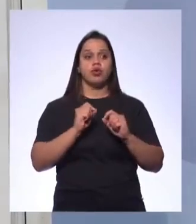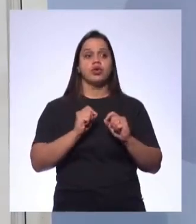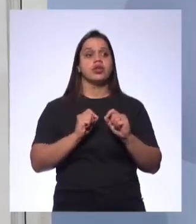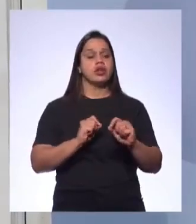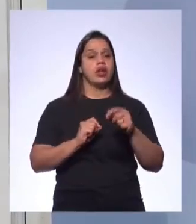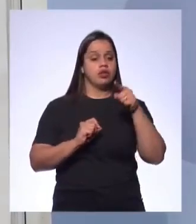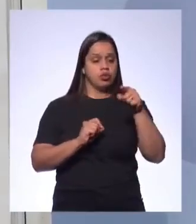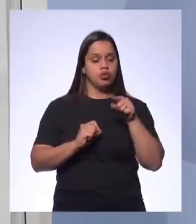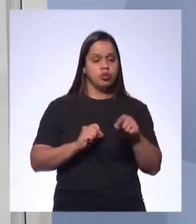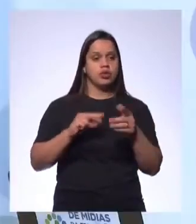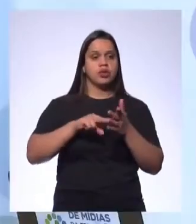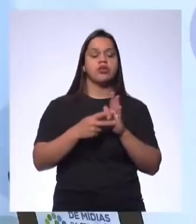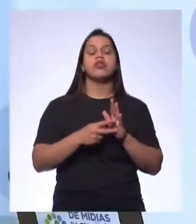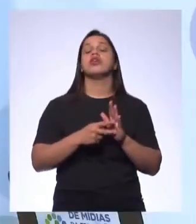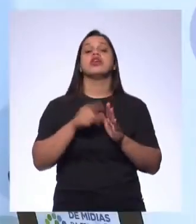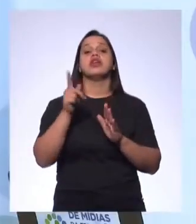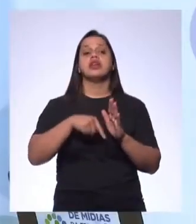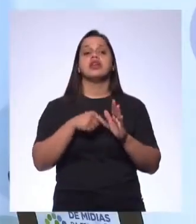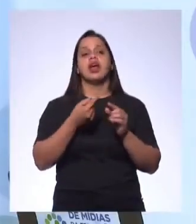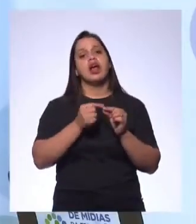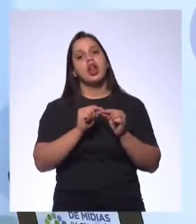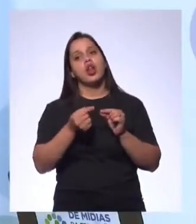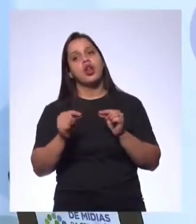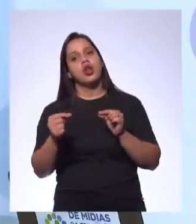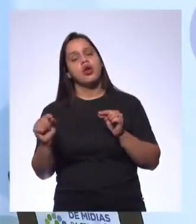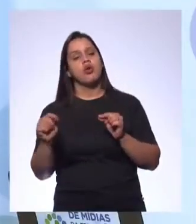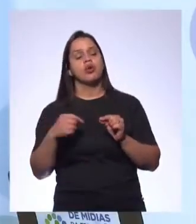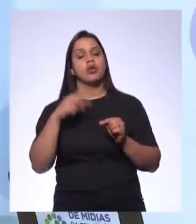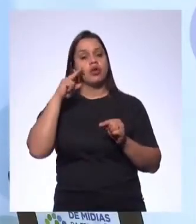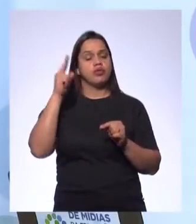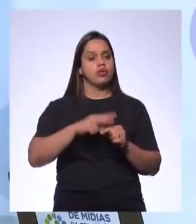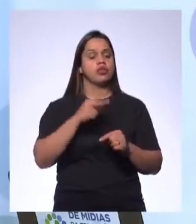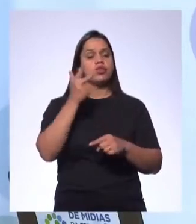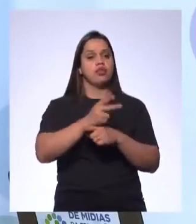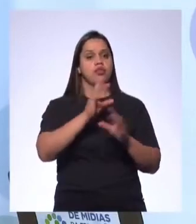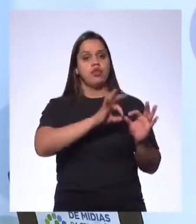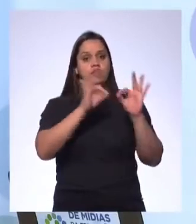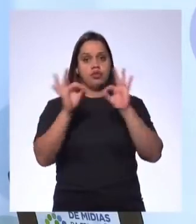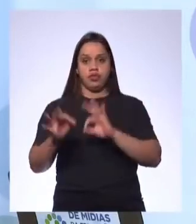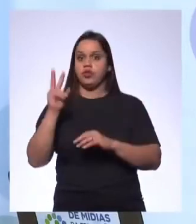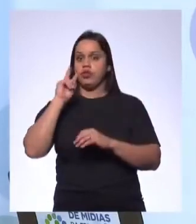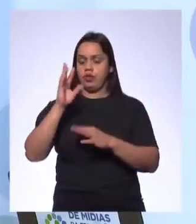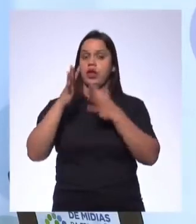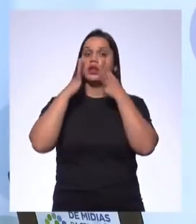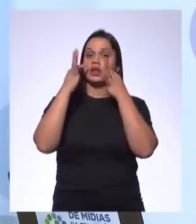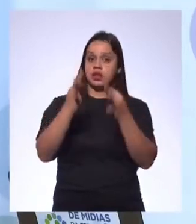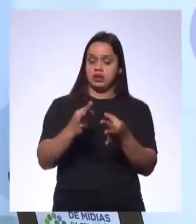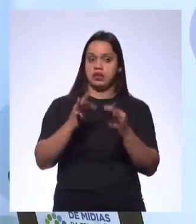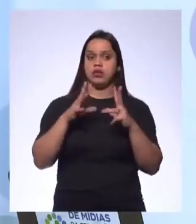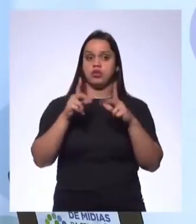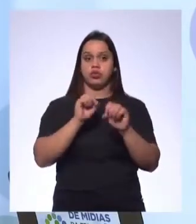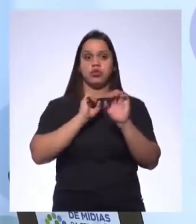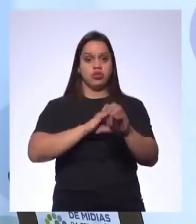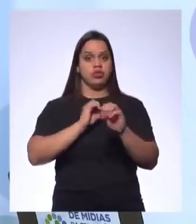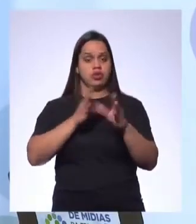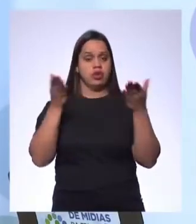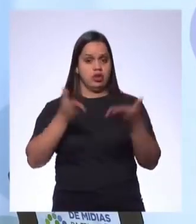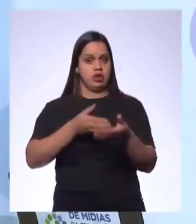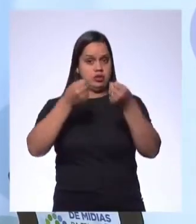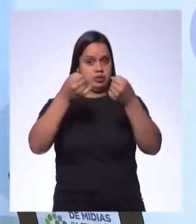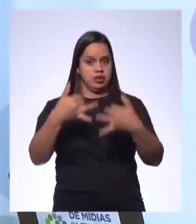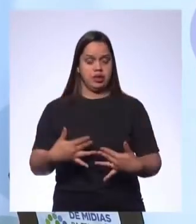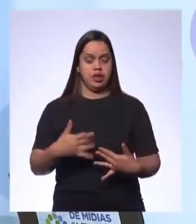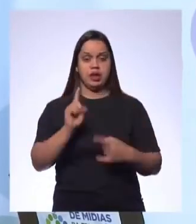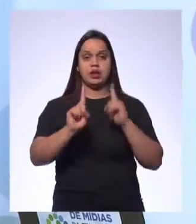a pronúncia é longa. Então vocês irão ouvir agora, assistir o vídeo bonitinho, vocês vão prestar atenção no que eu acabei de falar aqui,